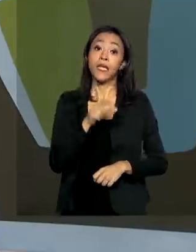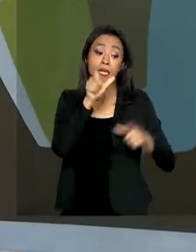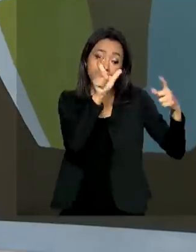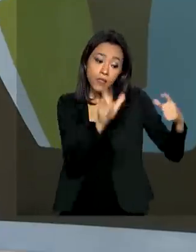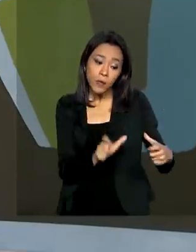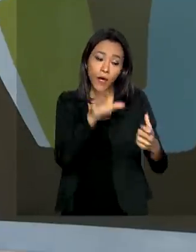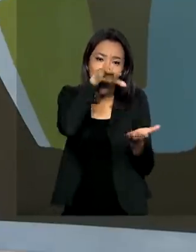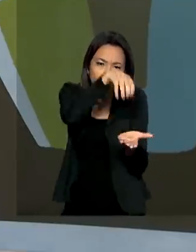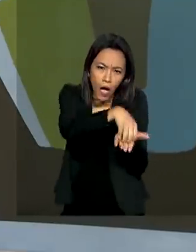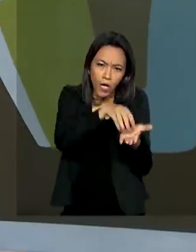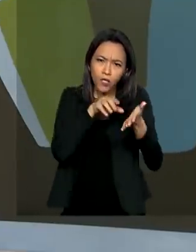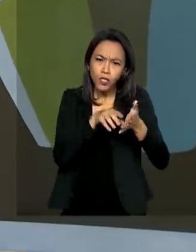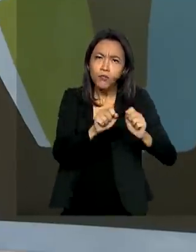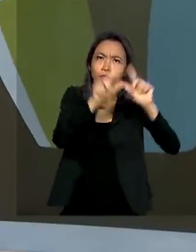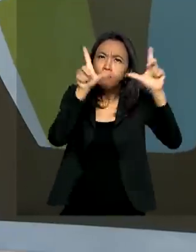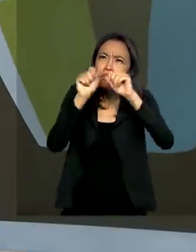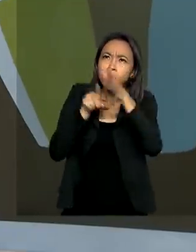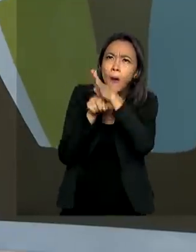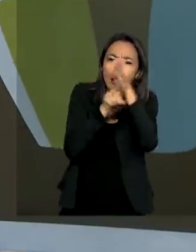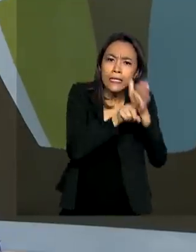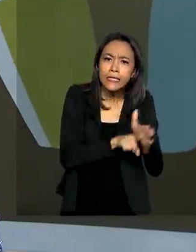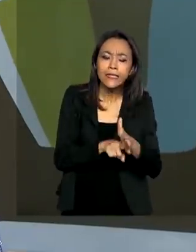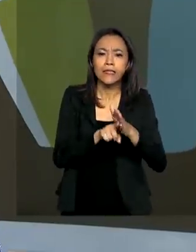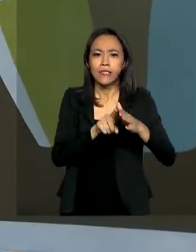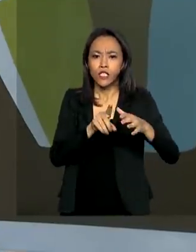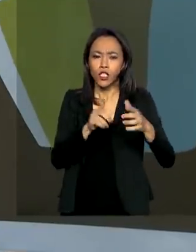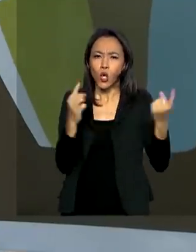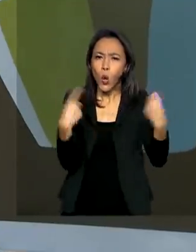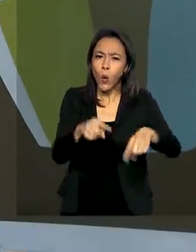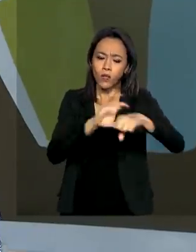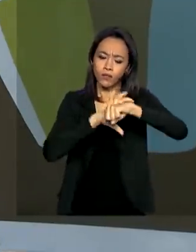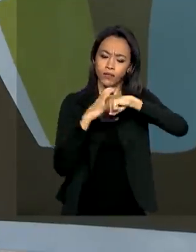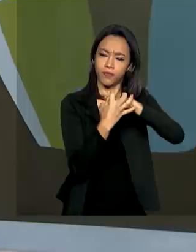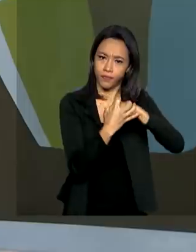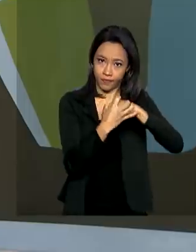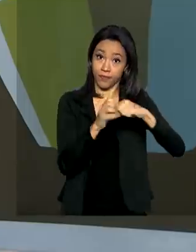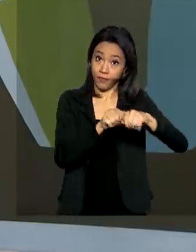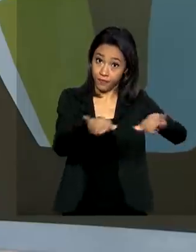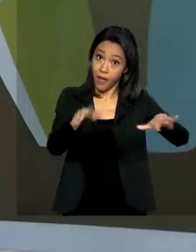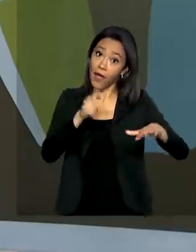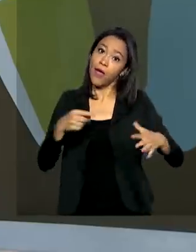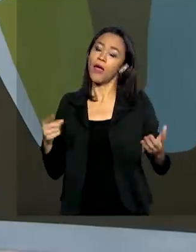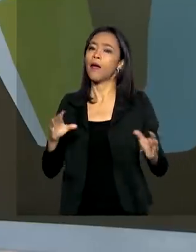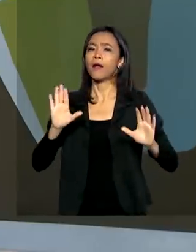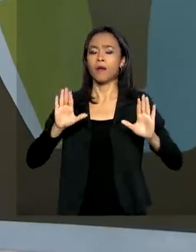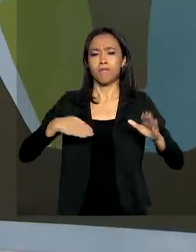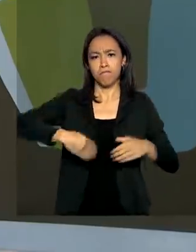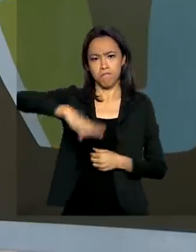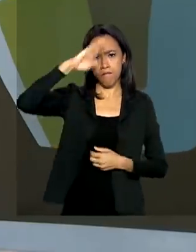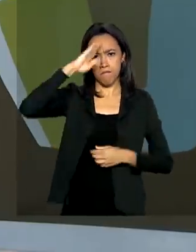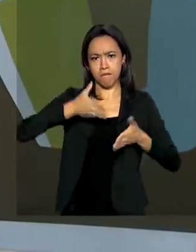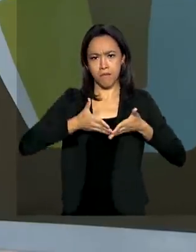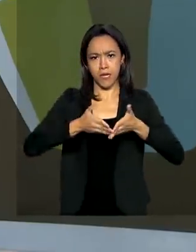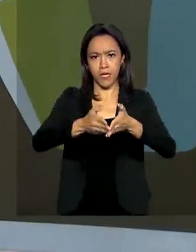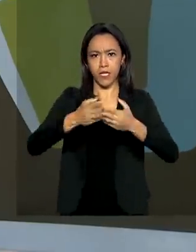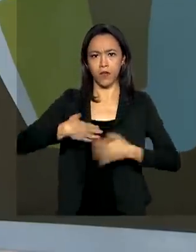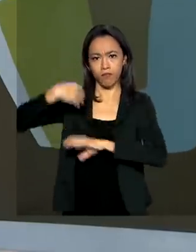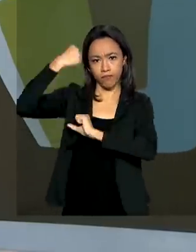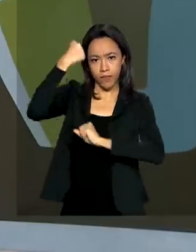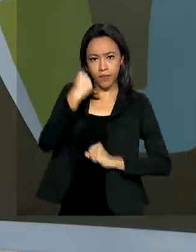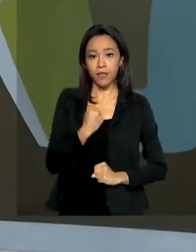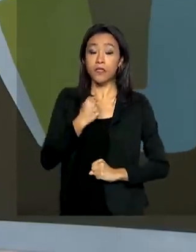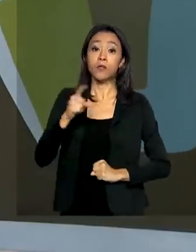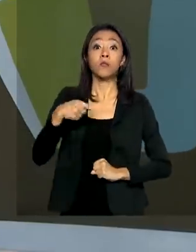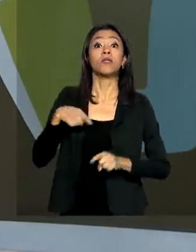de Combate à Covid-19 é resultado de um esforço conjunto da Marinha, Aeronáutica e do Exército. São